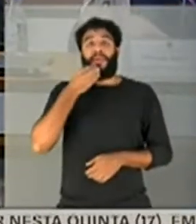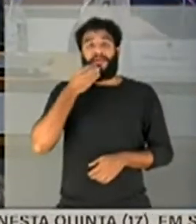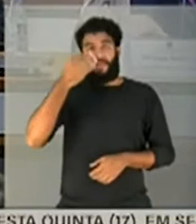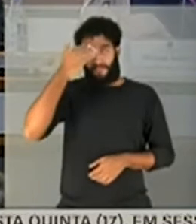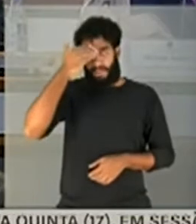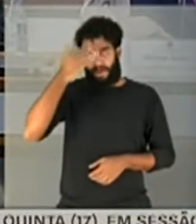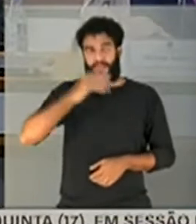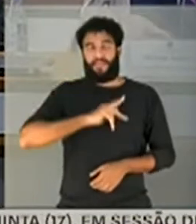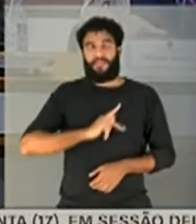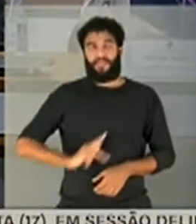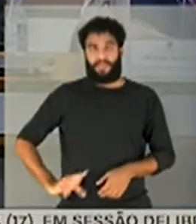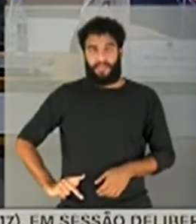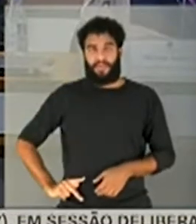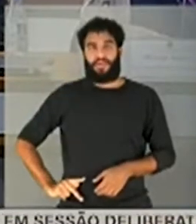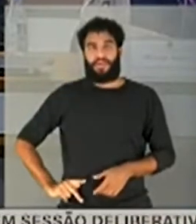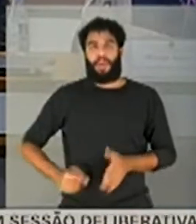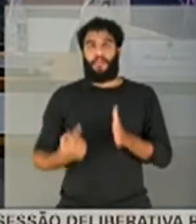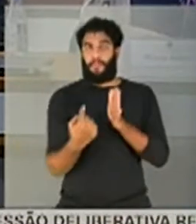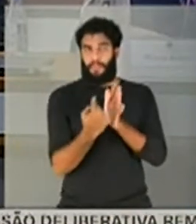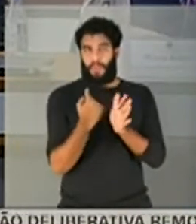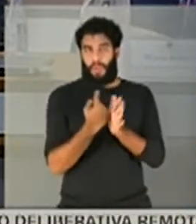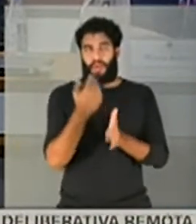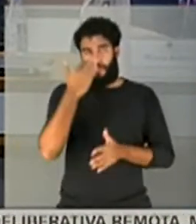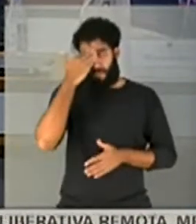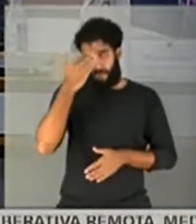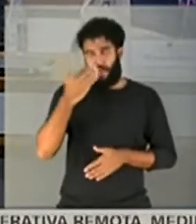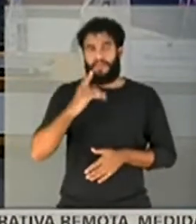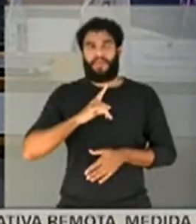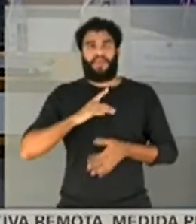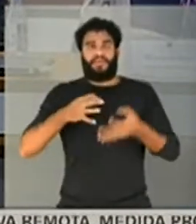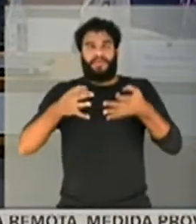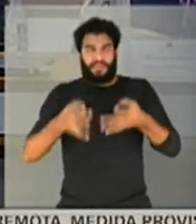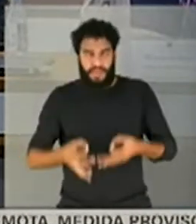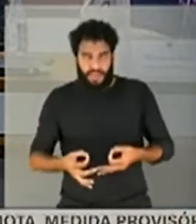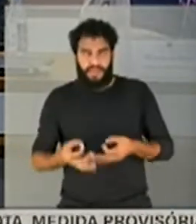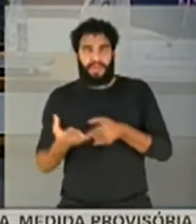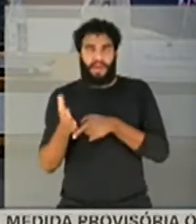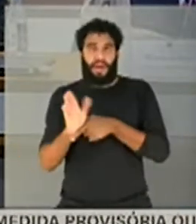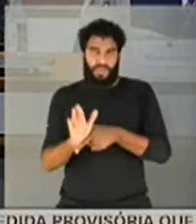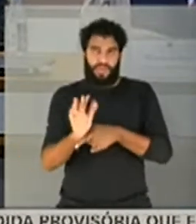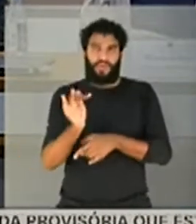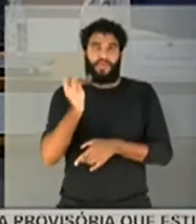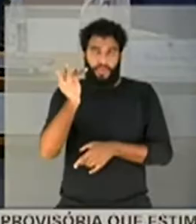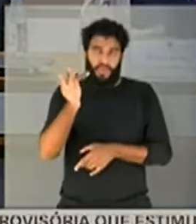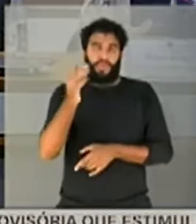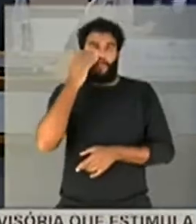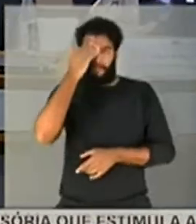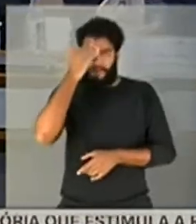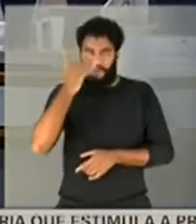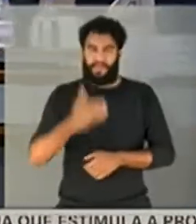presidente, agradeço as perguntas e tenho certeza que muito temos a contribuir futuramente. Muito obrigado.